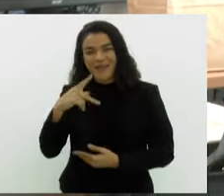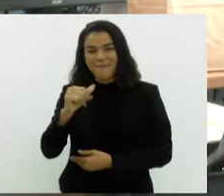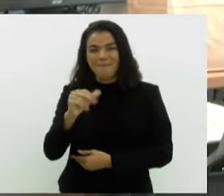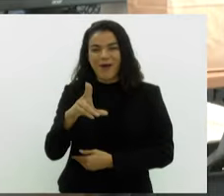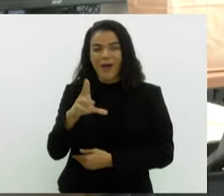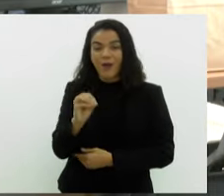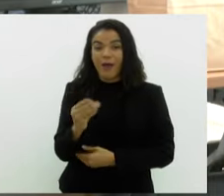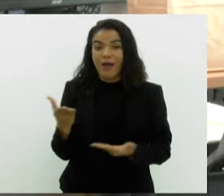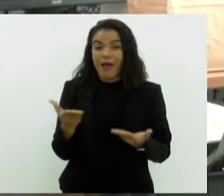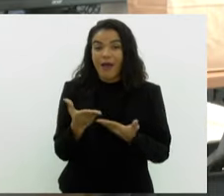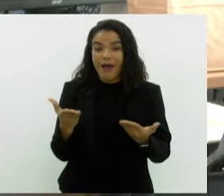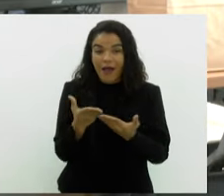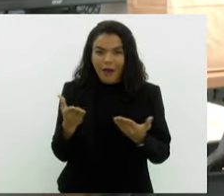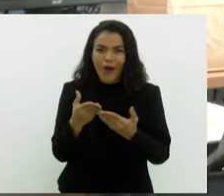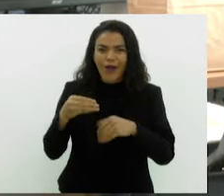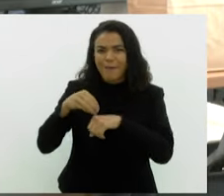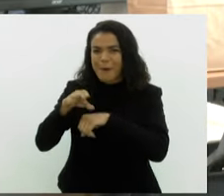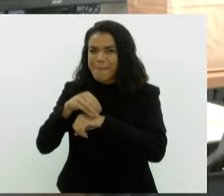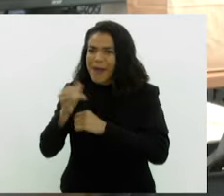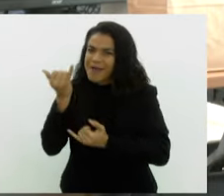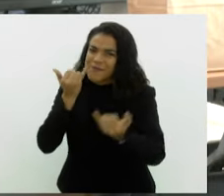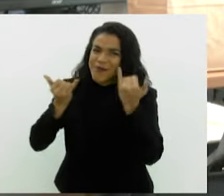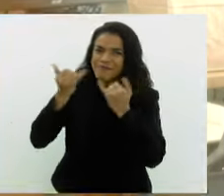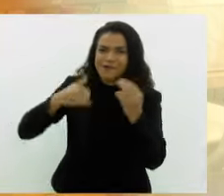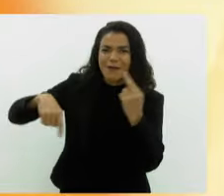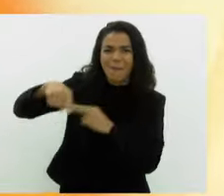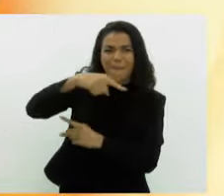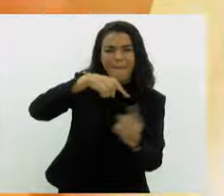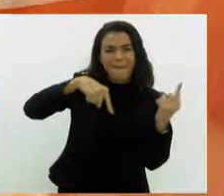Bom, e a gente vai agora para o nosso giro de notícias de hoje.